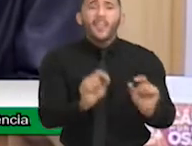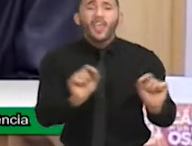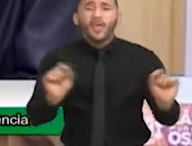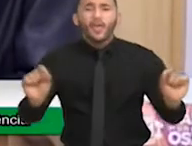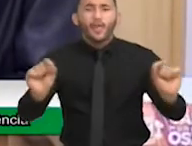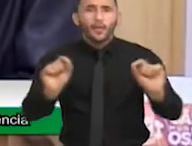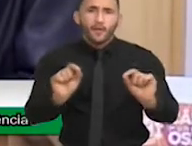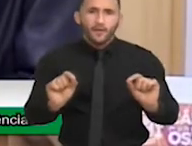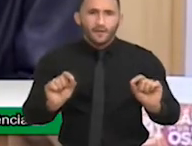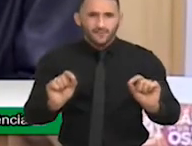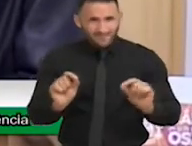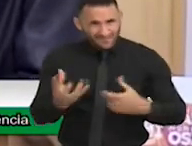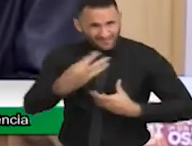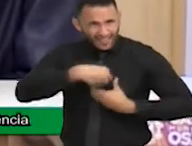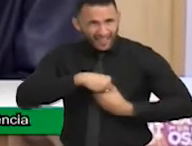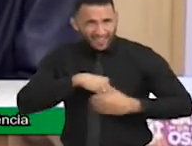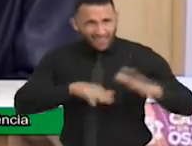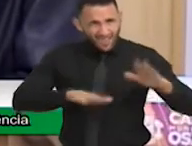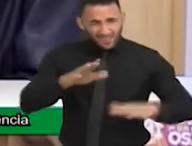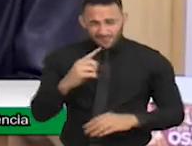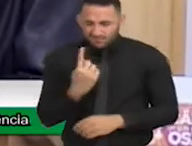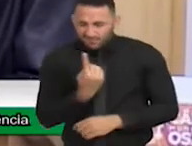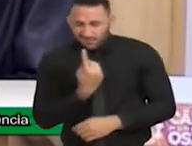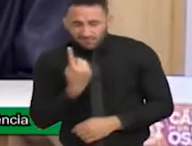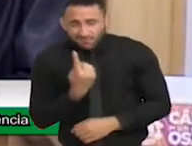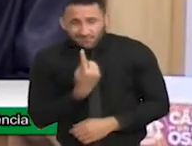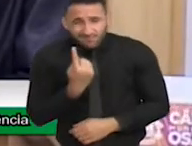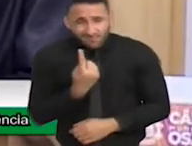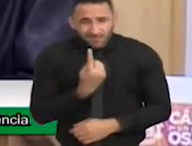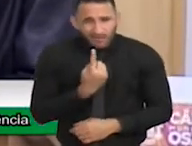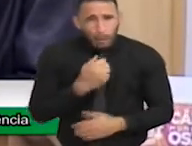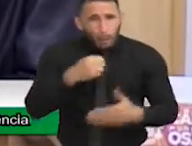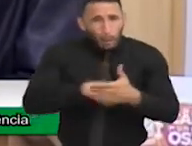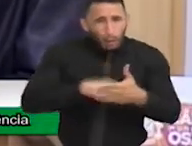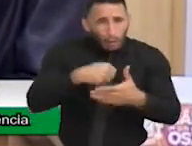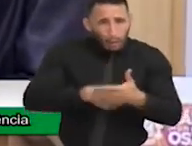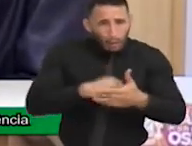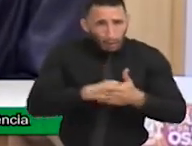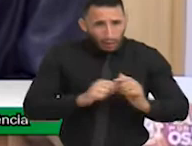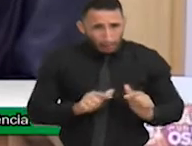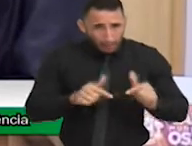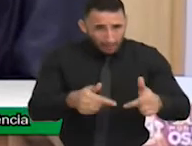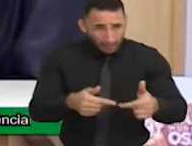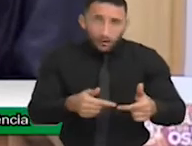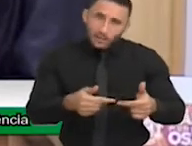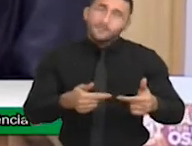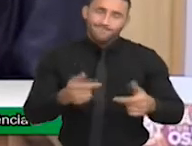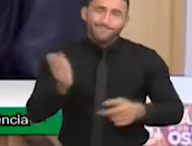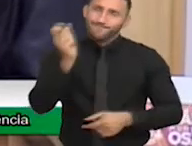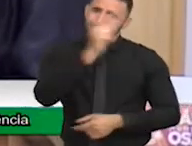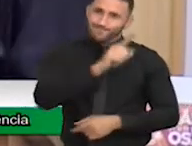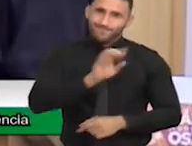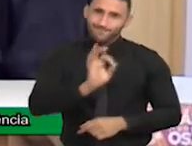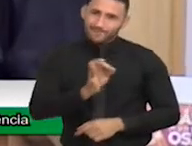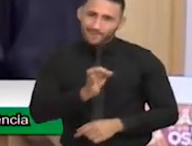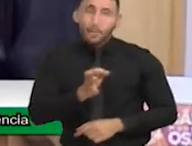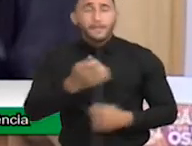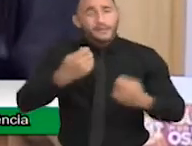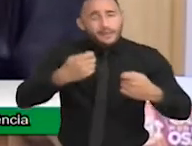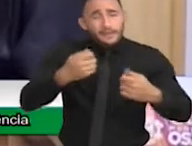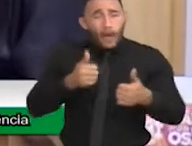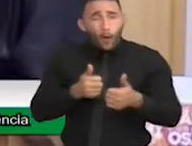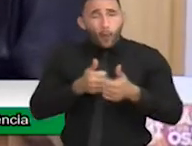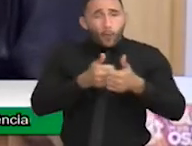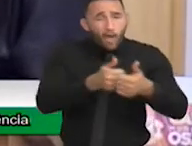A gente se sente sozinho, não se sente? E é difícil, é muito difícil. Então precisa desse acompanhamento, precisa do olhar